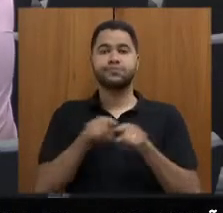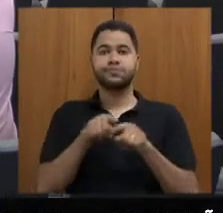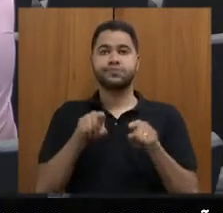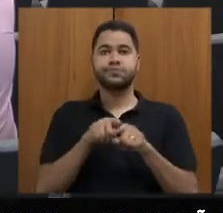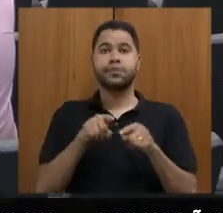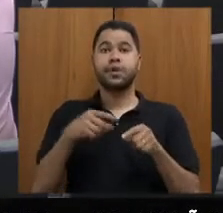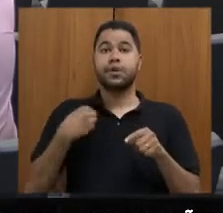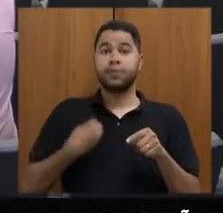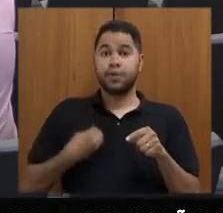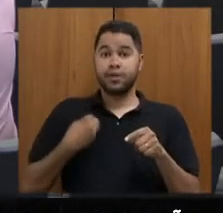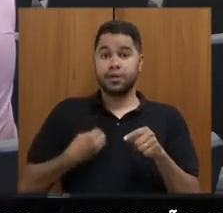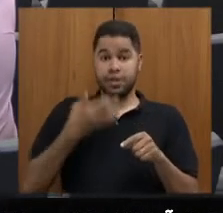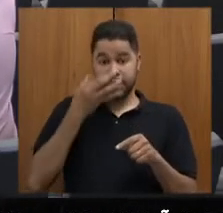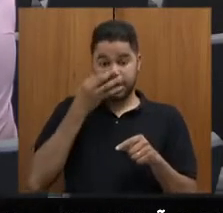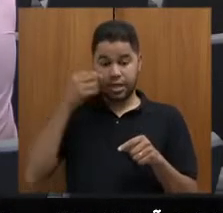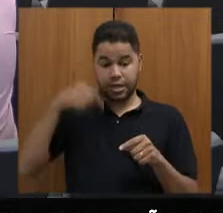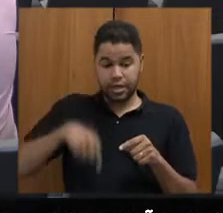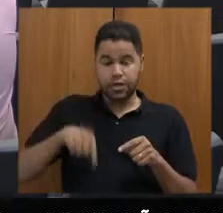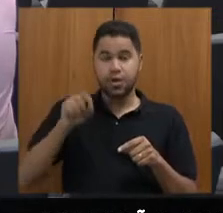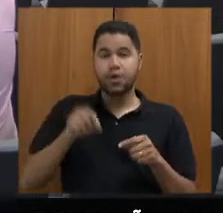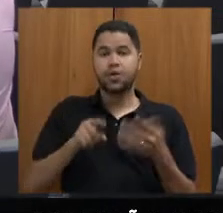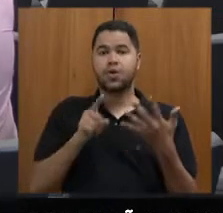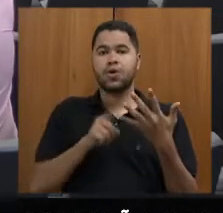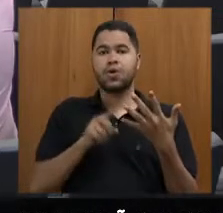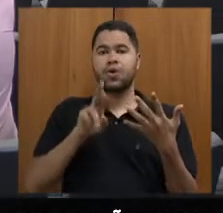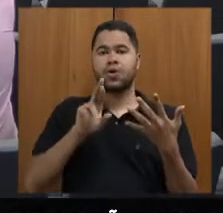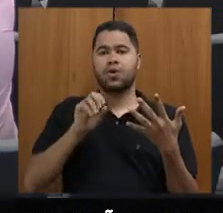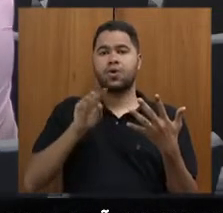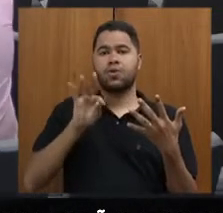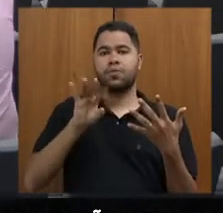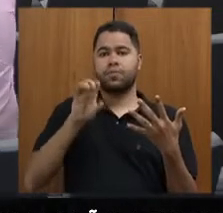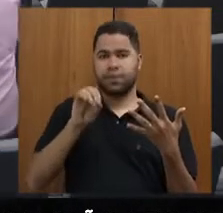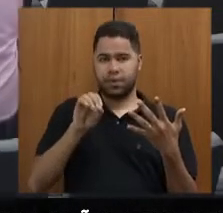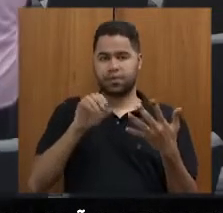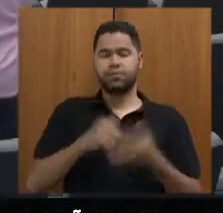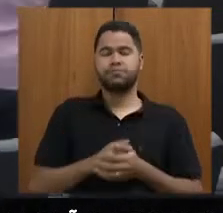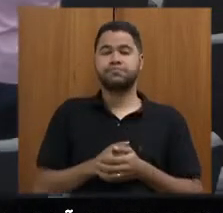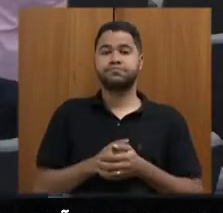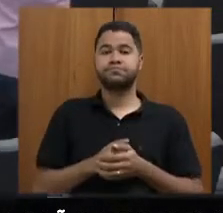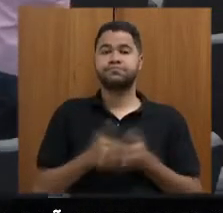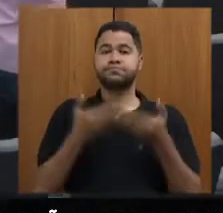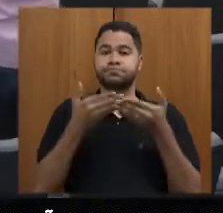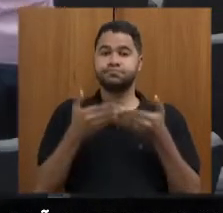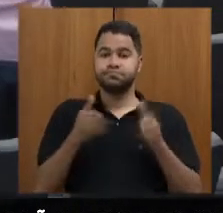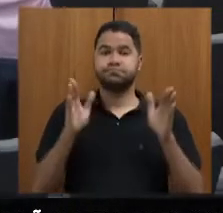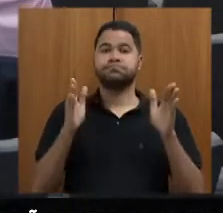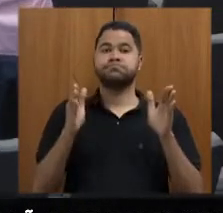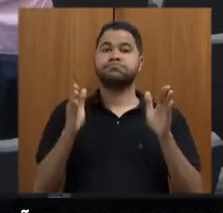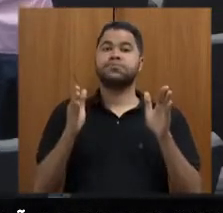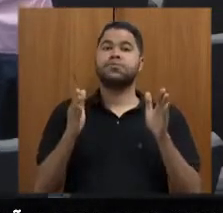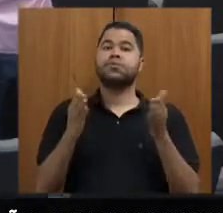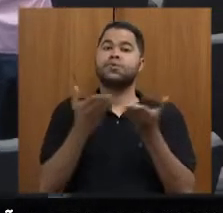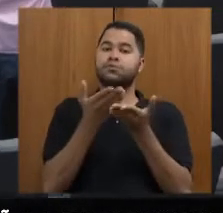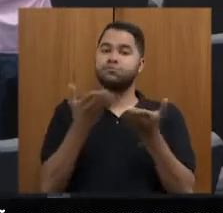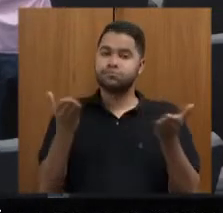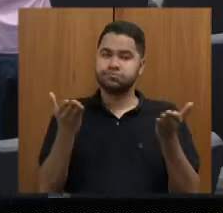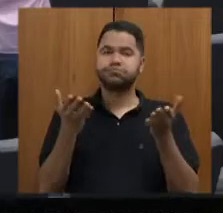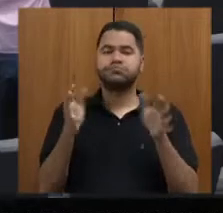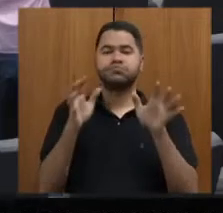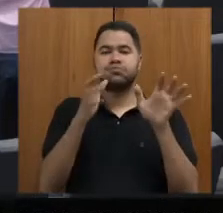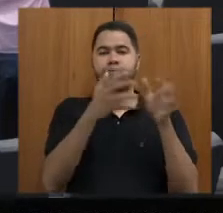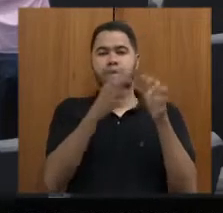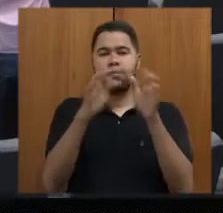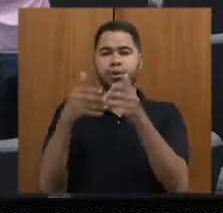presente aqui no auditório, Roberto Andrade. Declaro aberta a primeira reunião conjunta das Comissões de